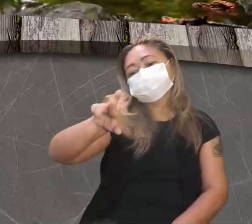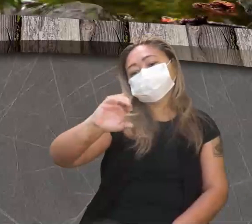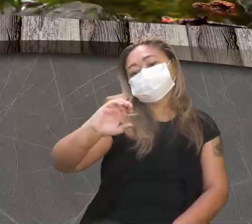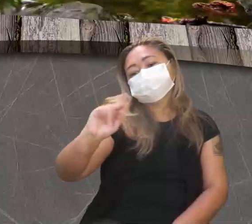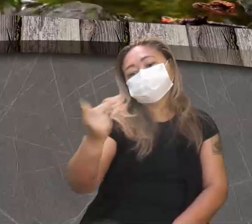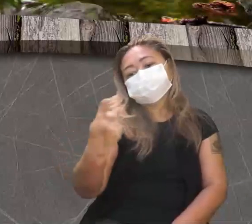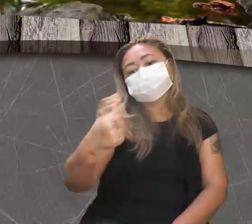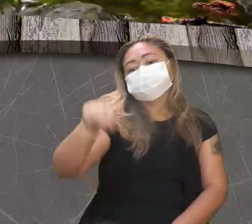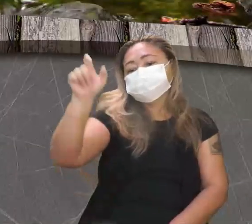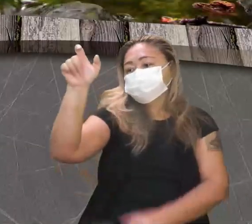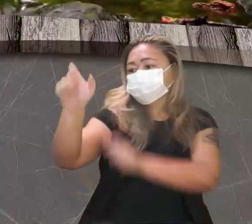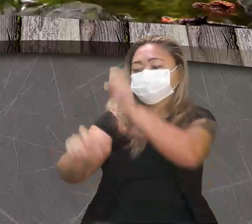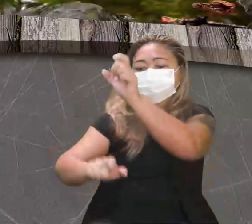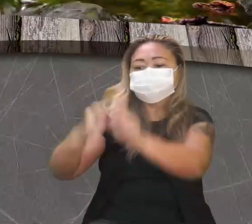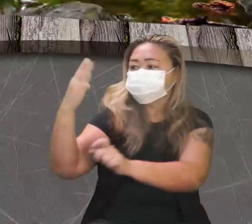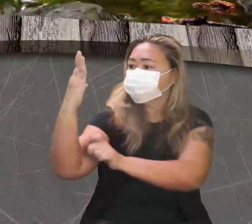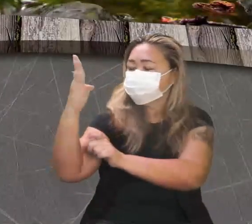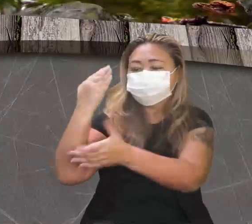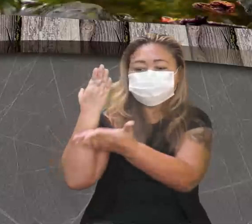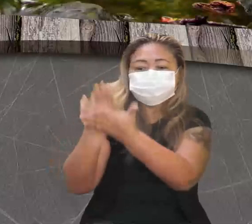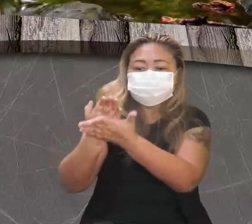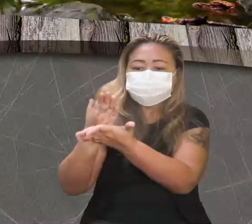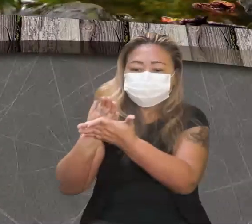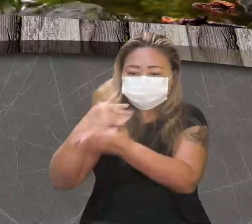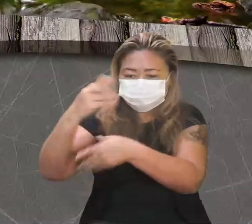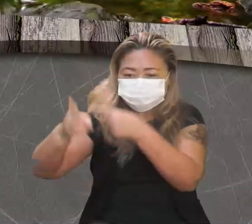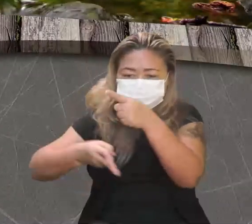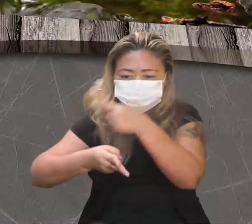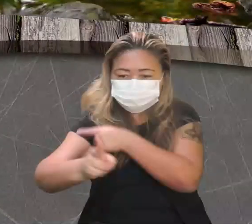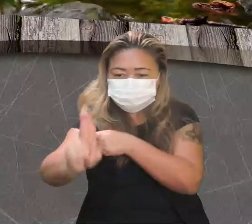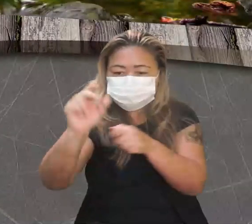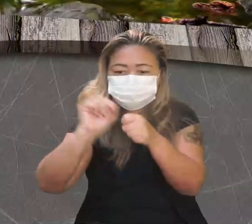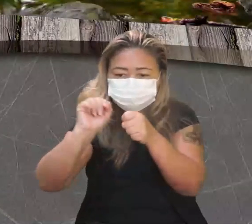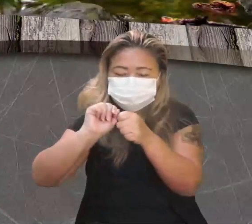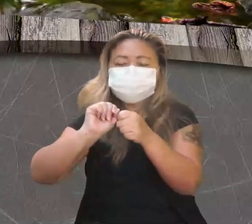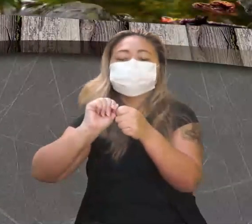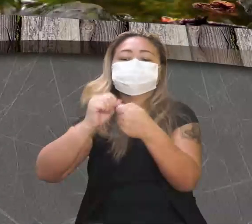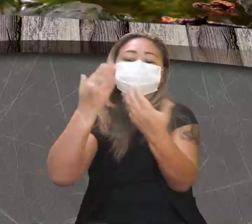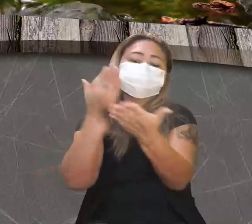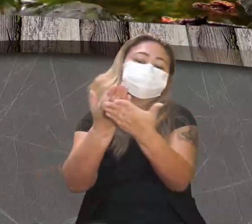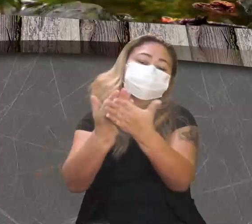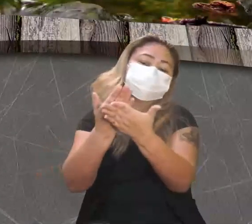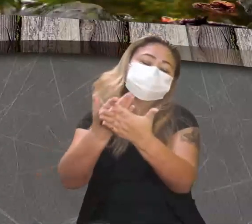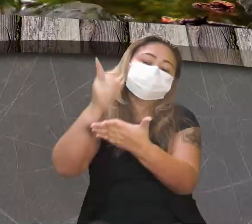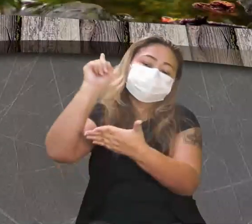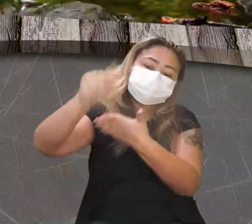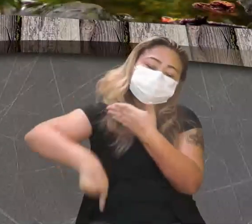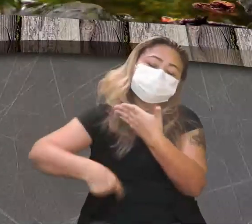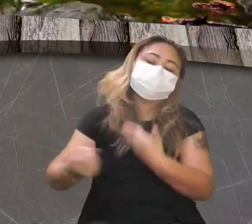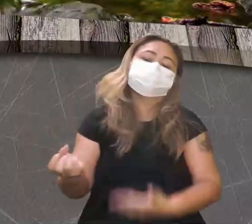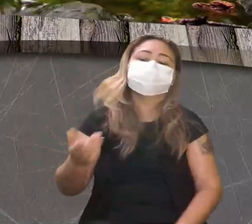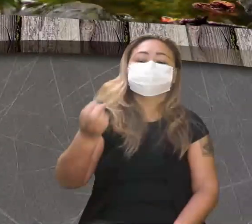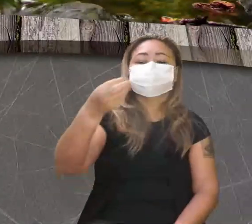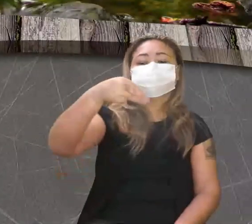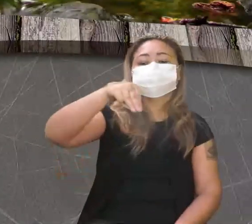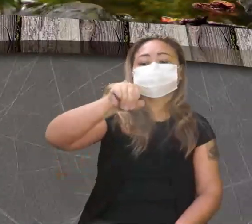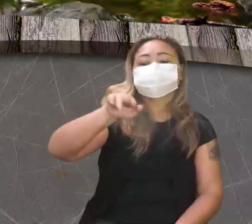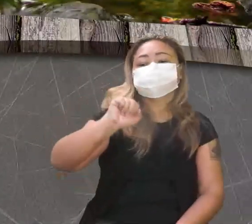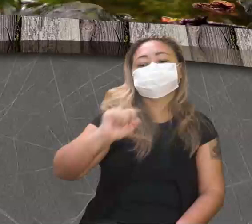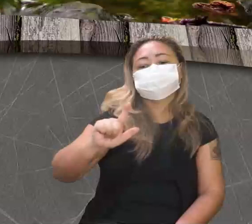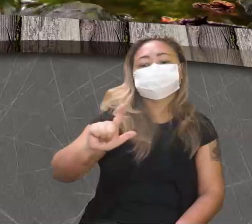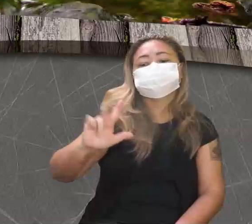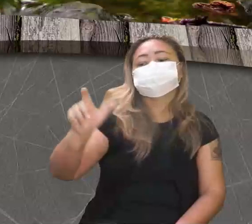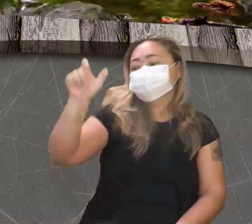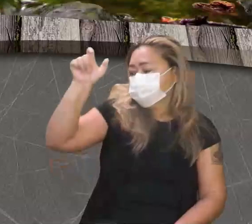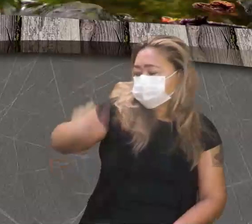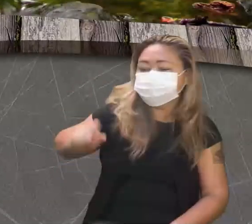deram continuidade aos estudos de Gregor Mendel. Muito importante, por sinal,